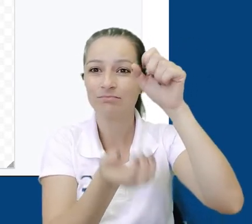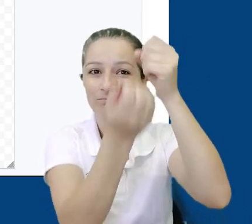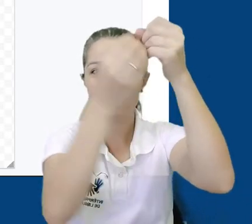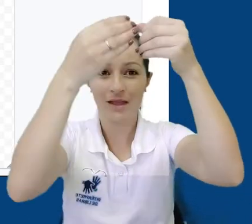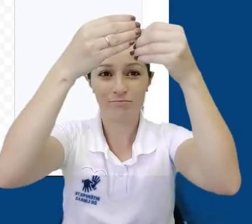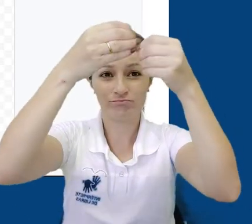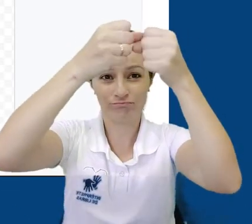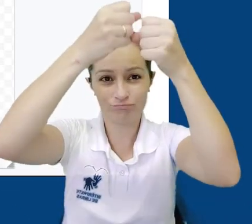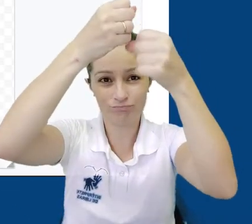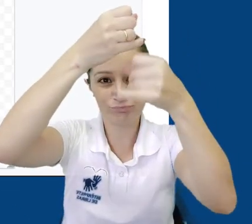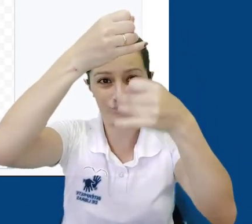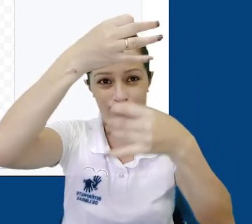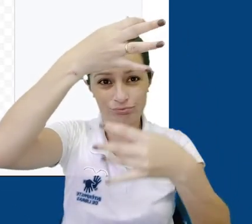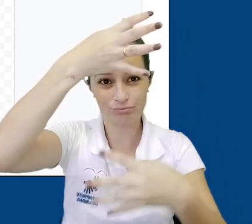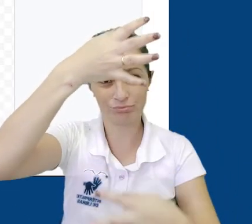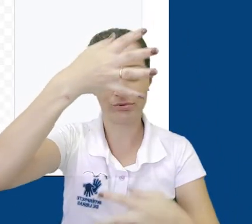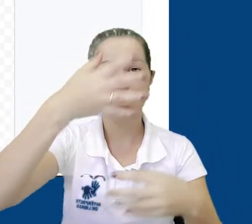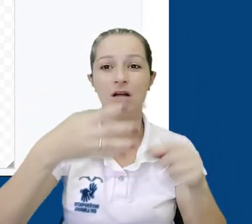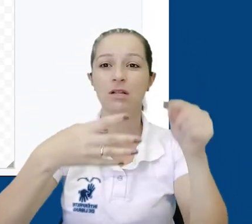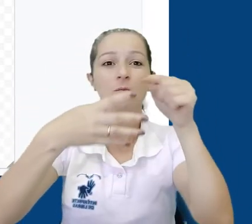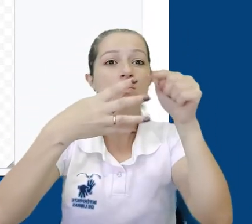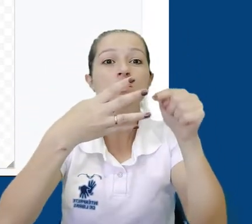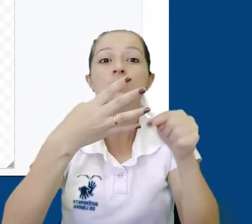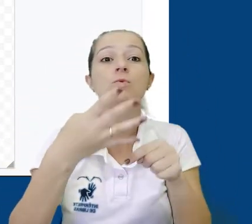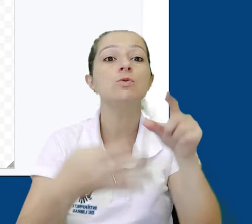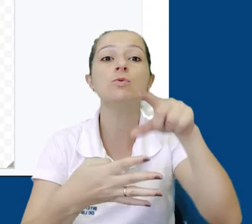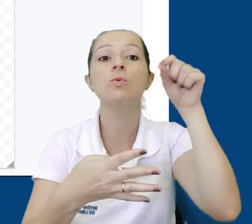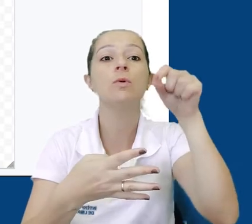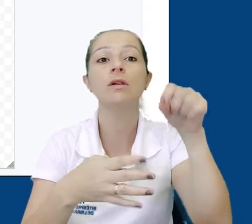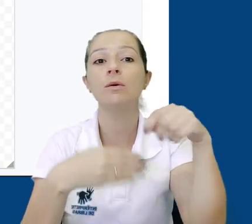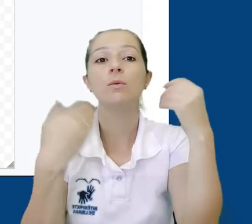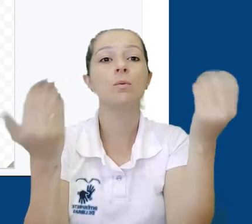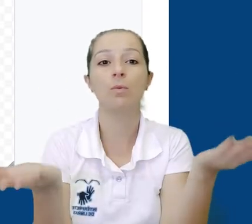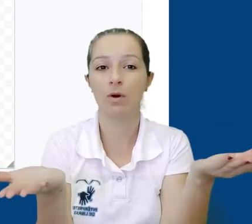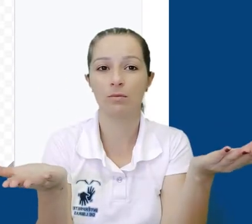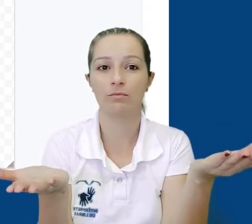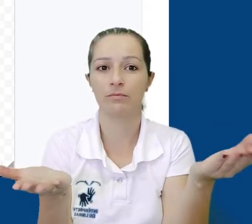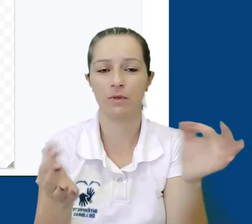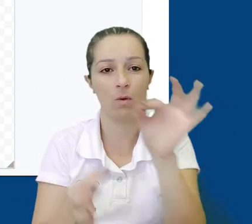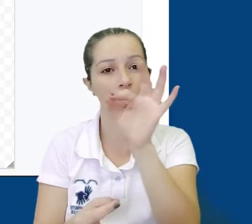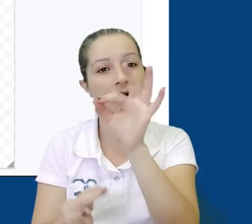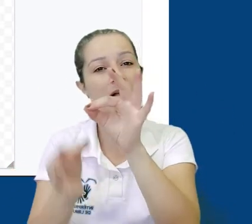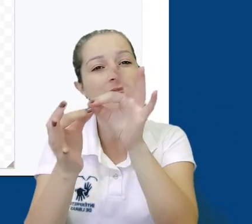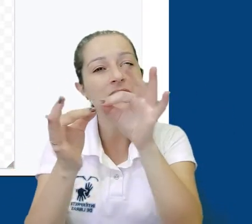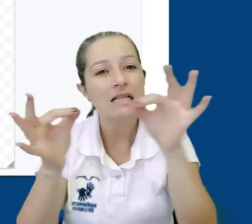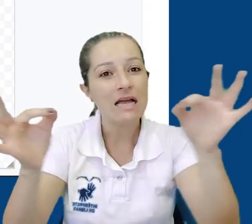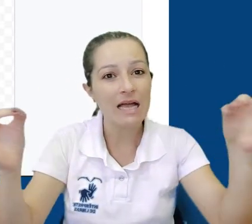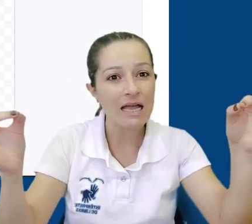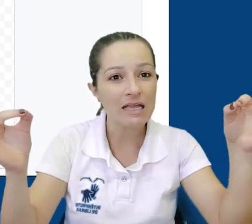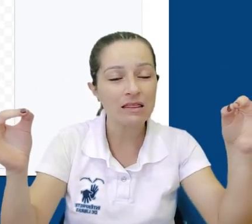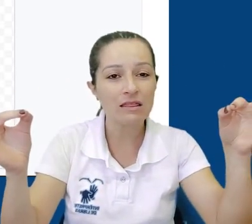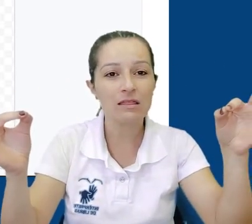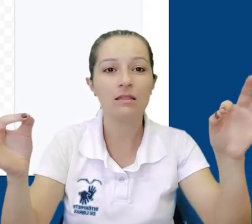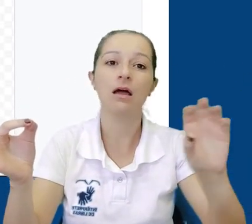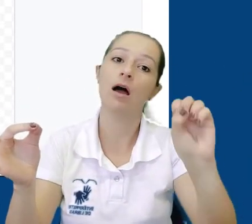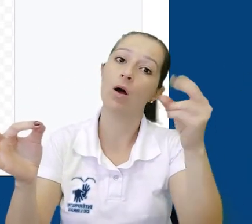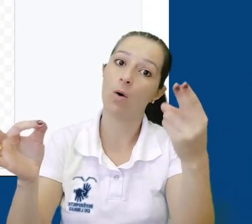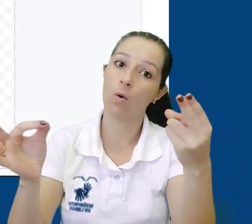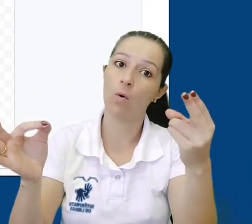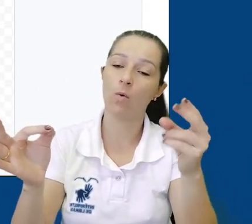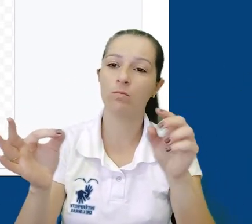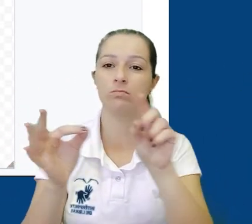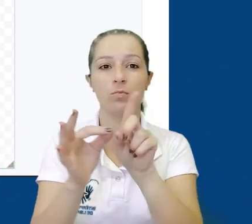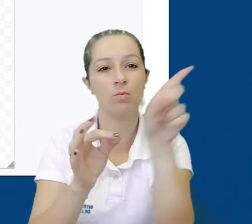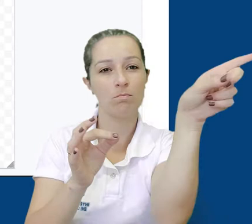aba que nos permite escolher que tipo de linha iremos trabalhar. Se essa linha será uma linha reta simples ou se será uma linha reta com